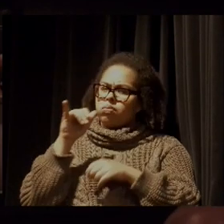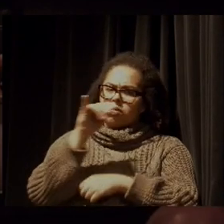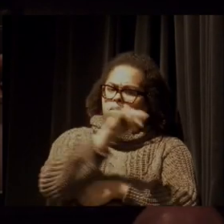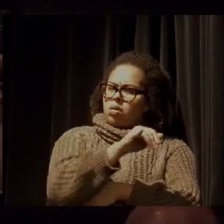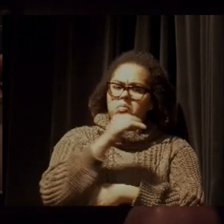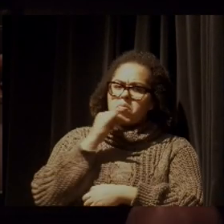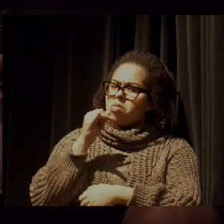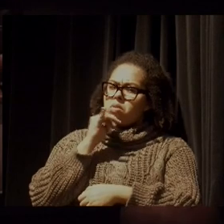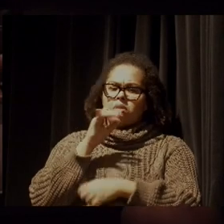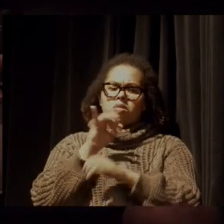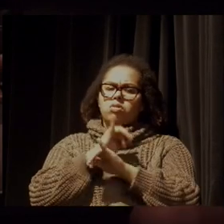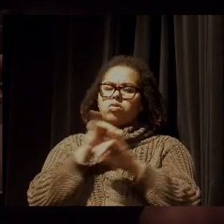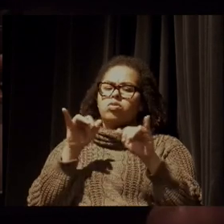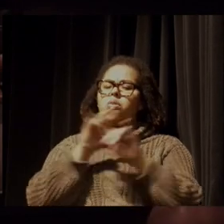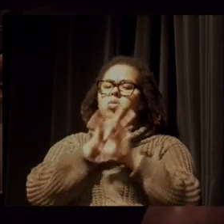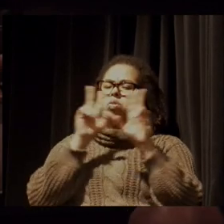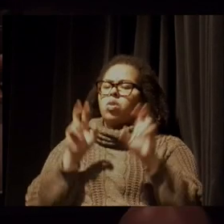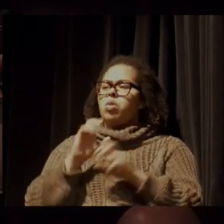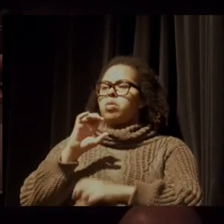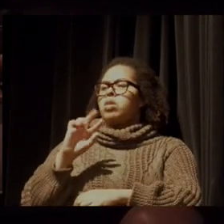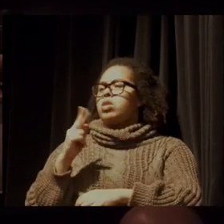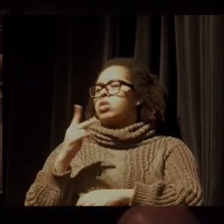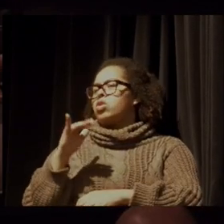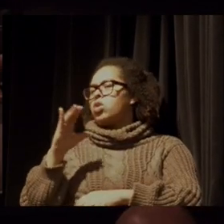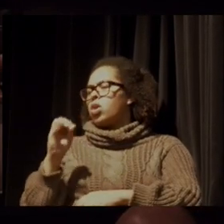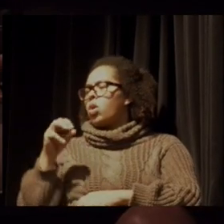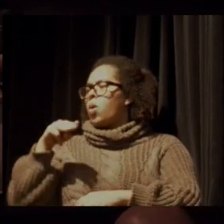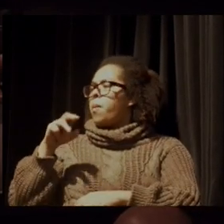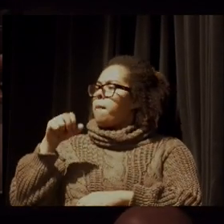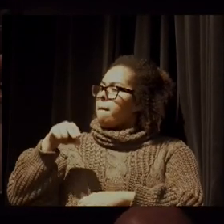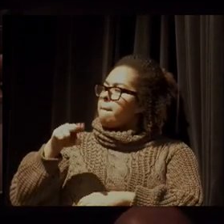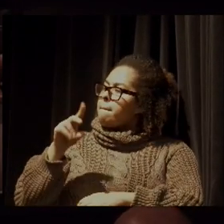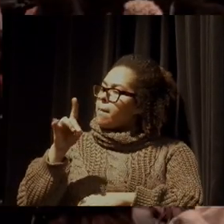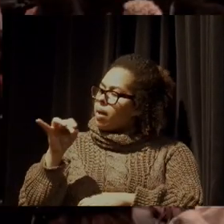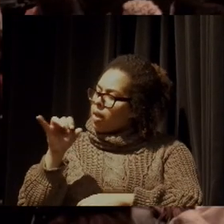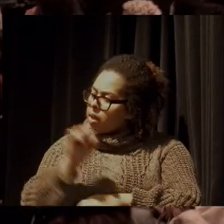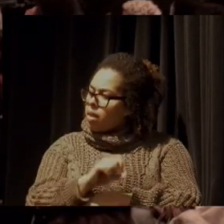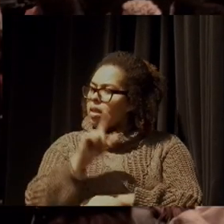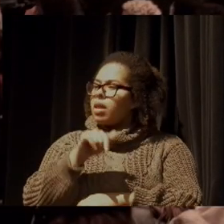chamada de Chico Mendes aos jovens para a ação.